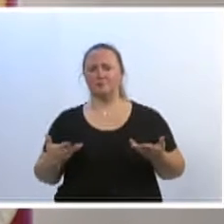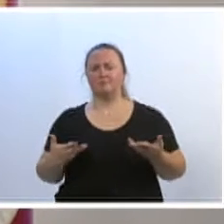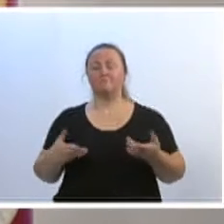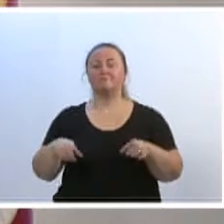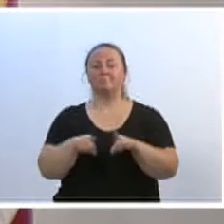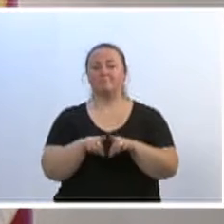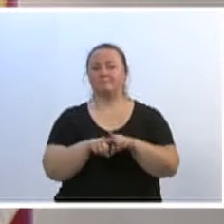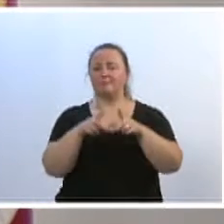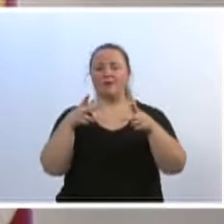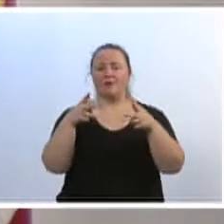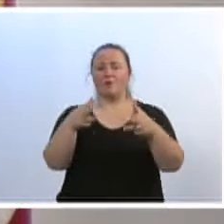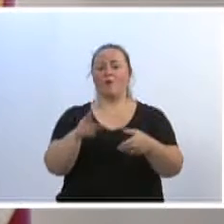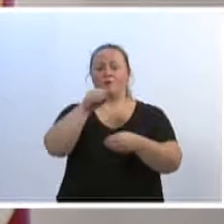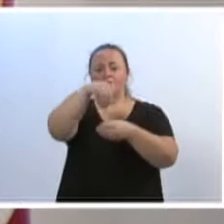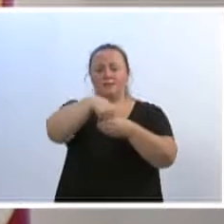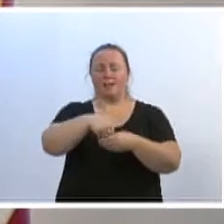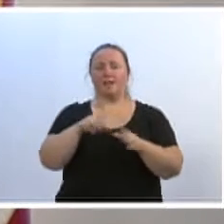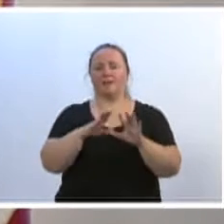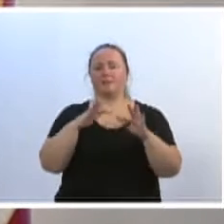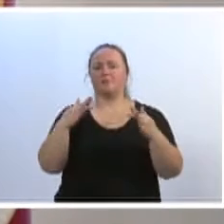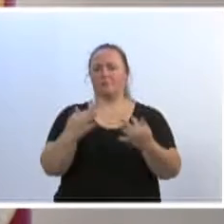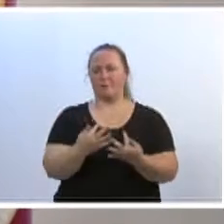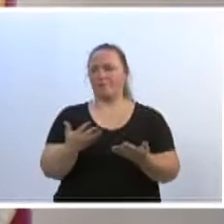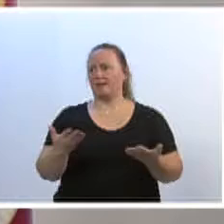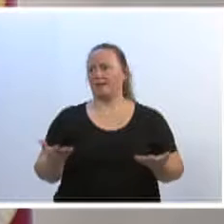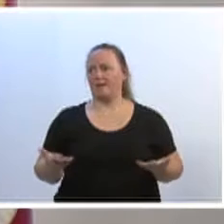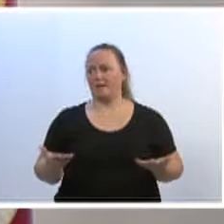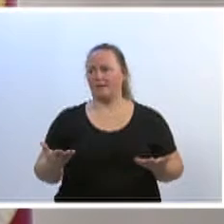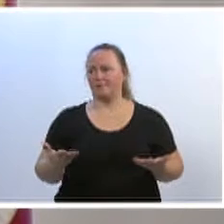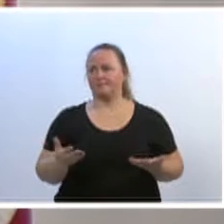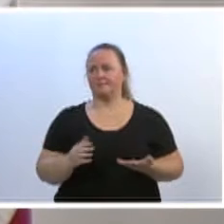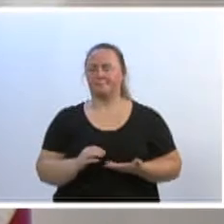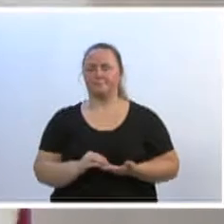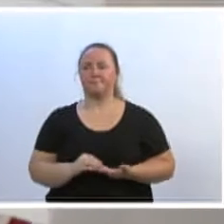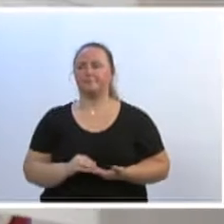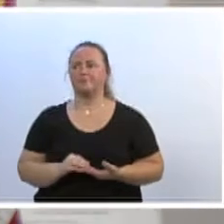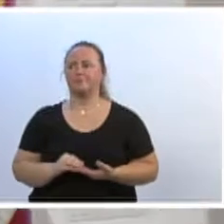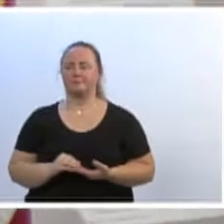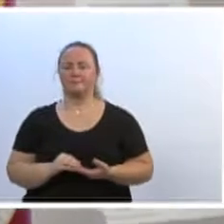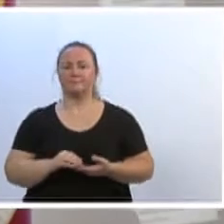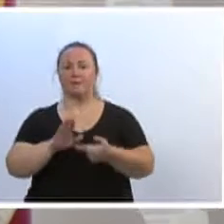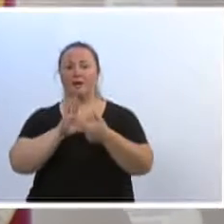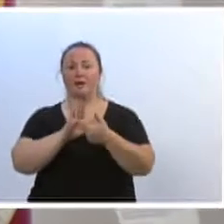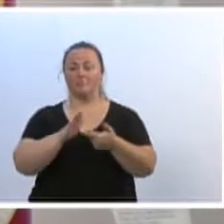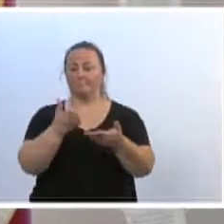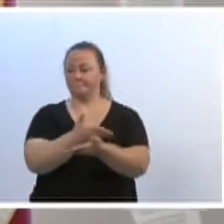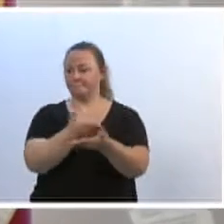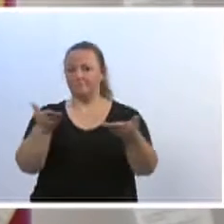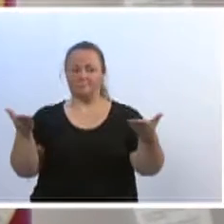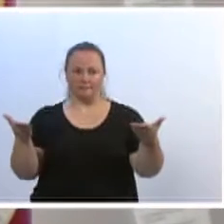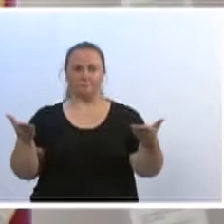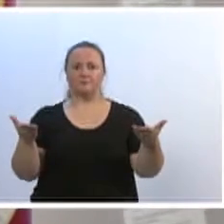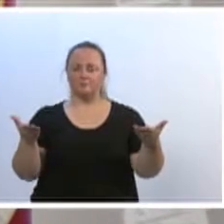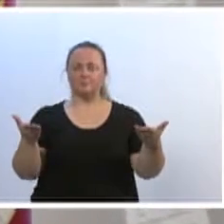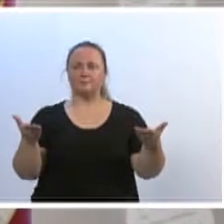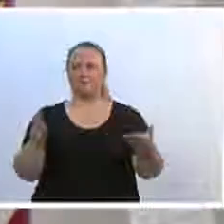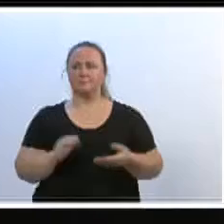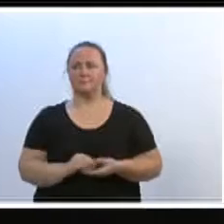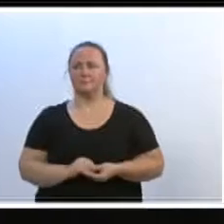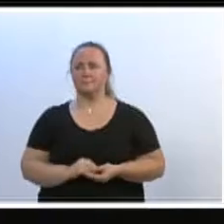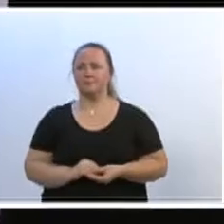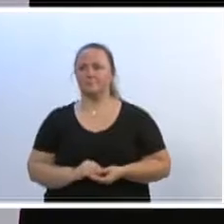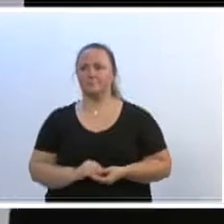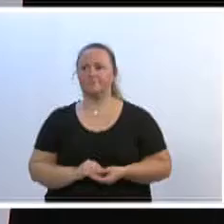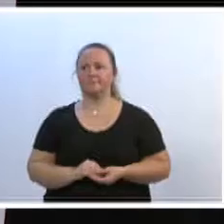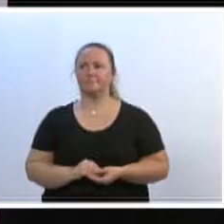também acontece no seio familiar. Doutor César, sim. E nós estamos aqui apresentando para todo mundo, muito embora, muito embora